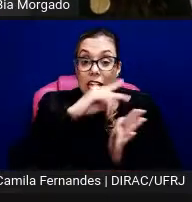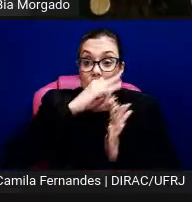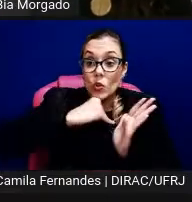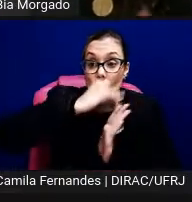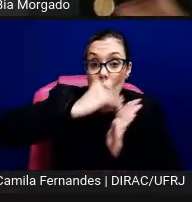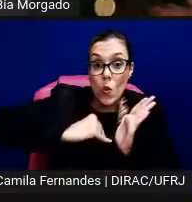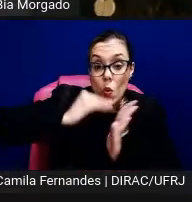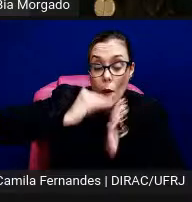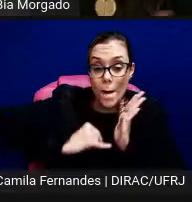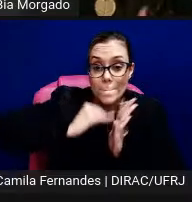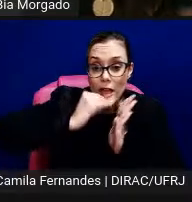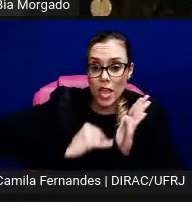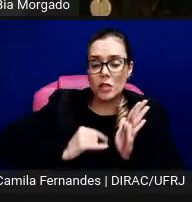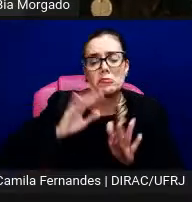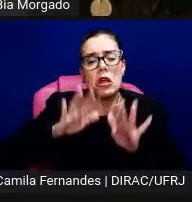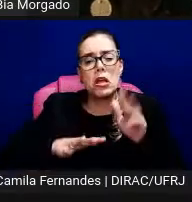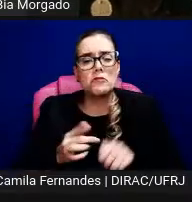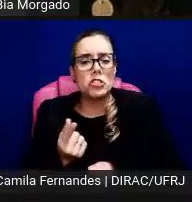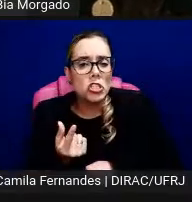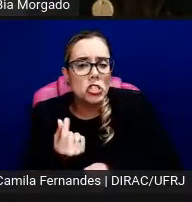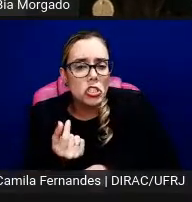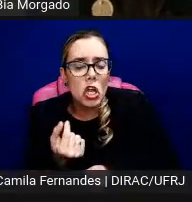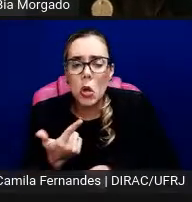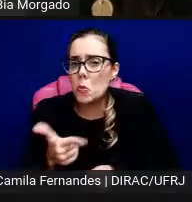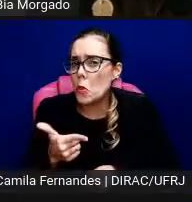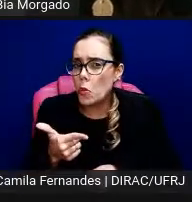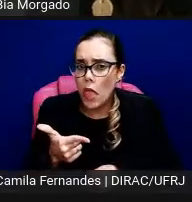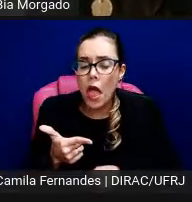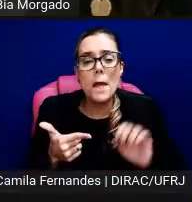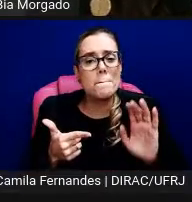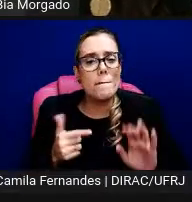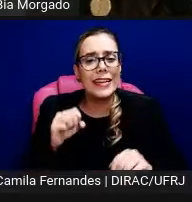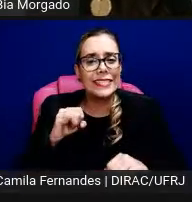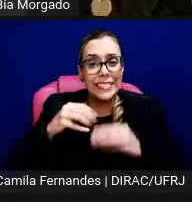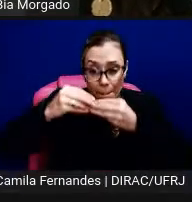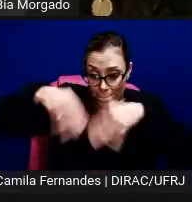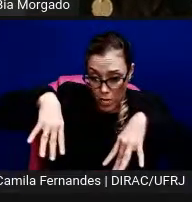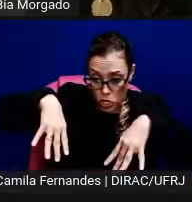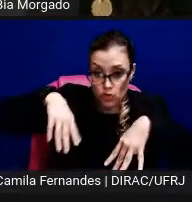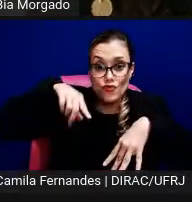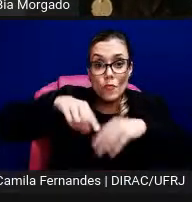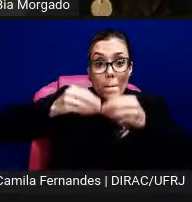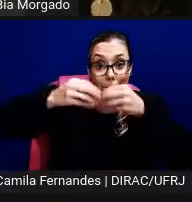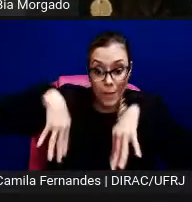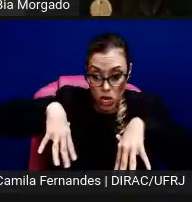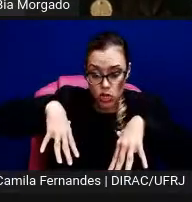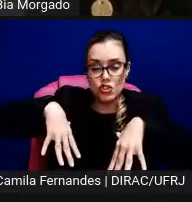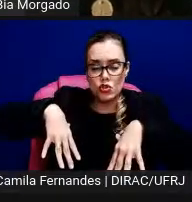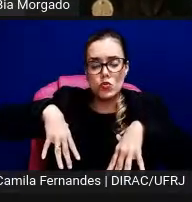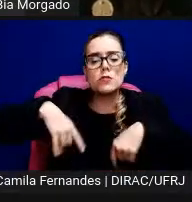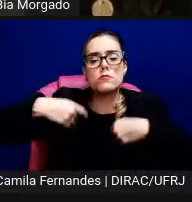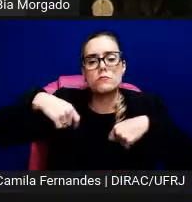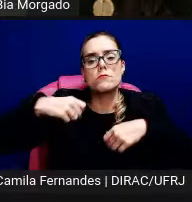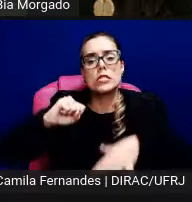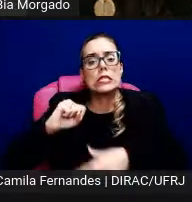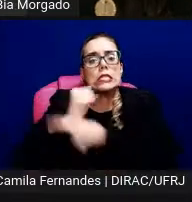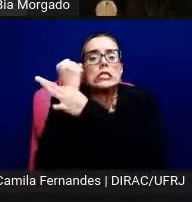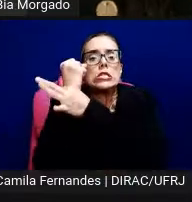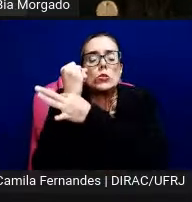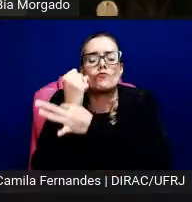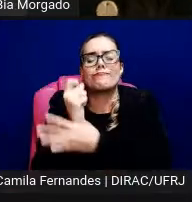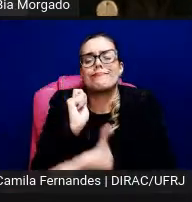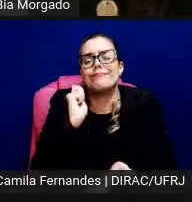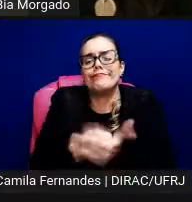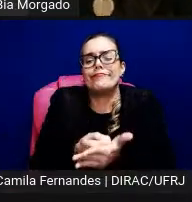não tinha dinheiro se tivesse algum dano àquele material e o seguro da obra estava caríssimo, mesmo